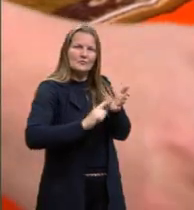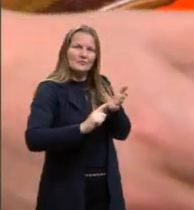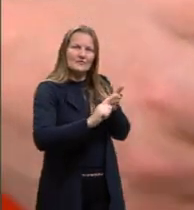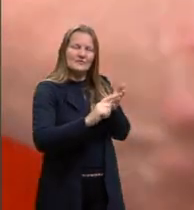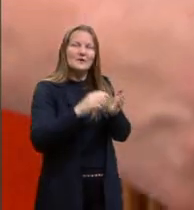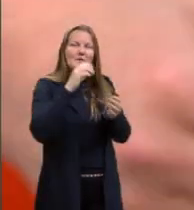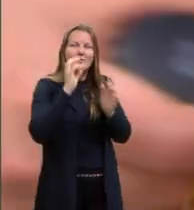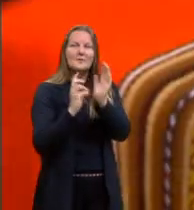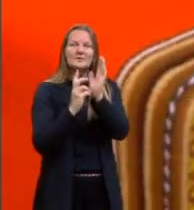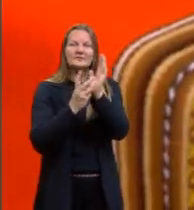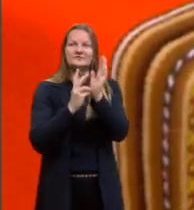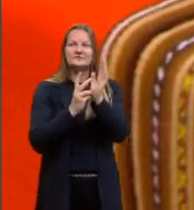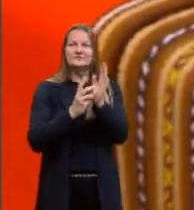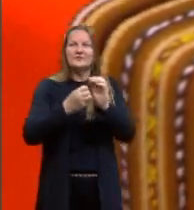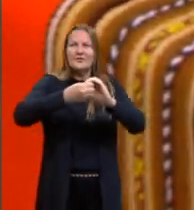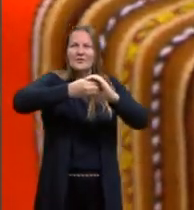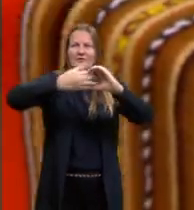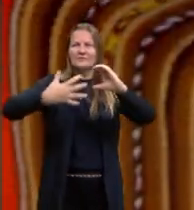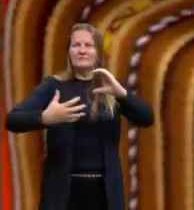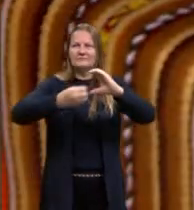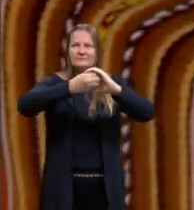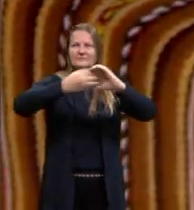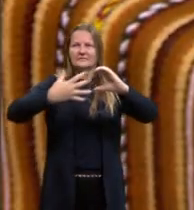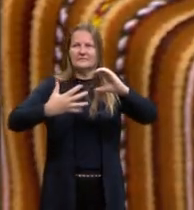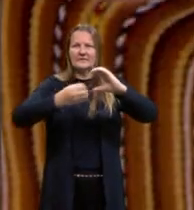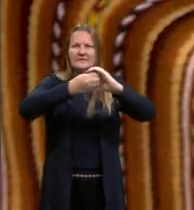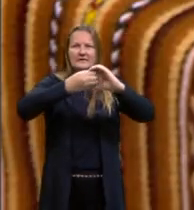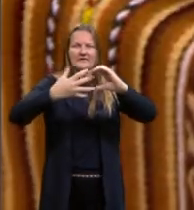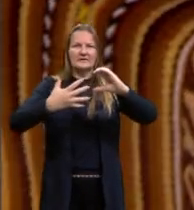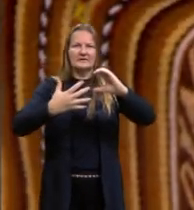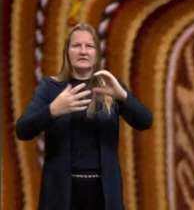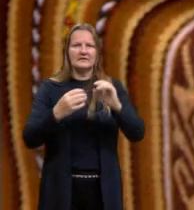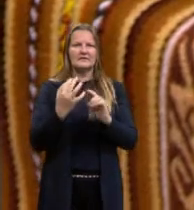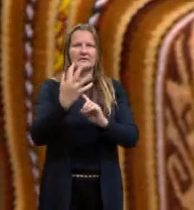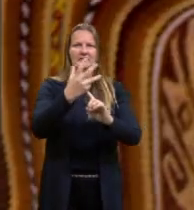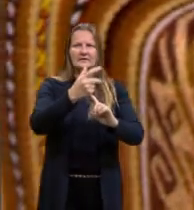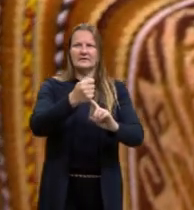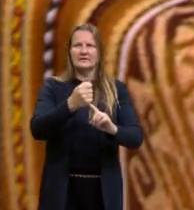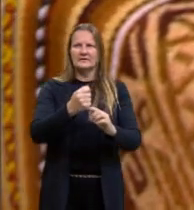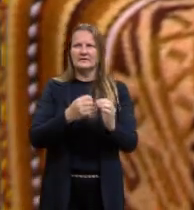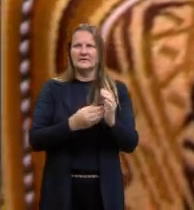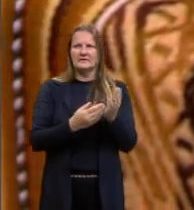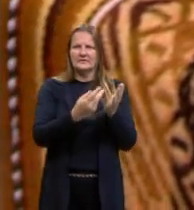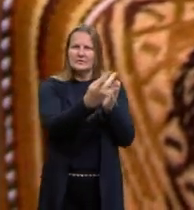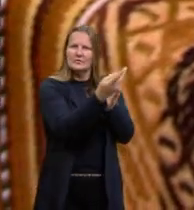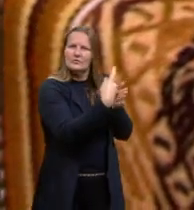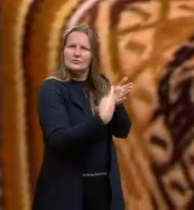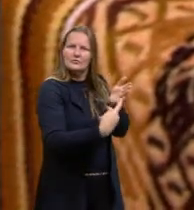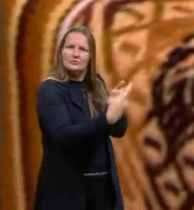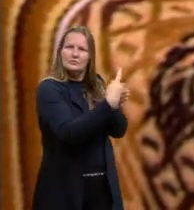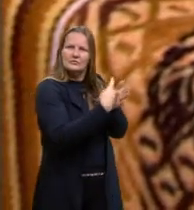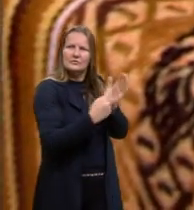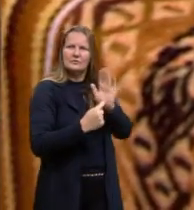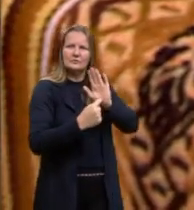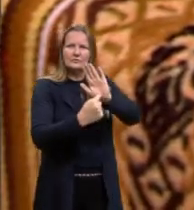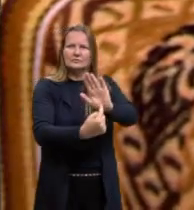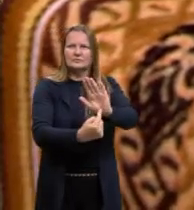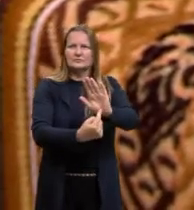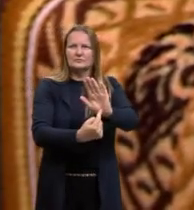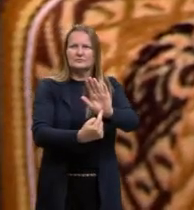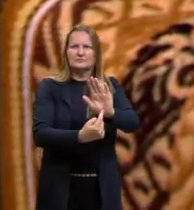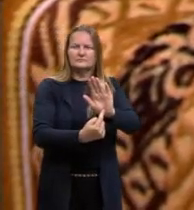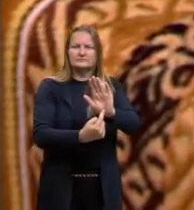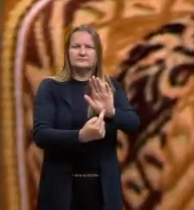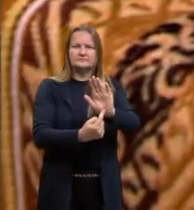essa característica que a gente encontra aqui desenhada, retratada, ó,